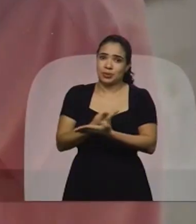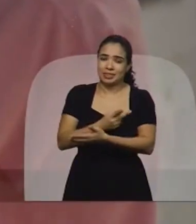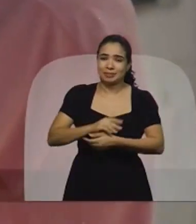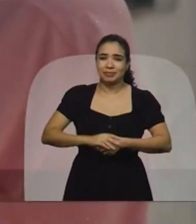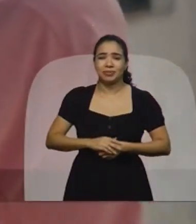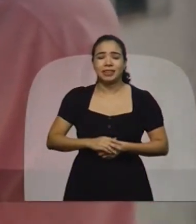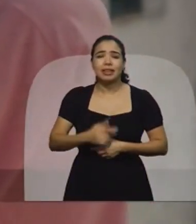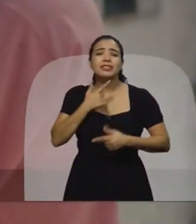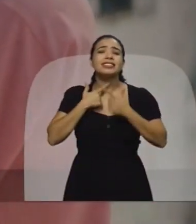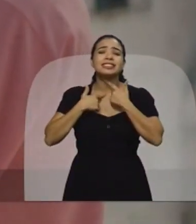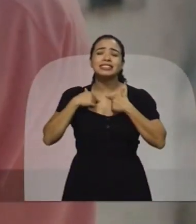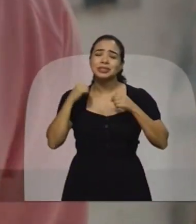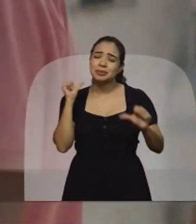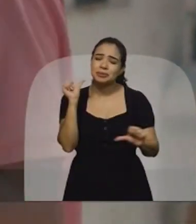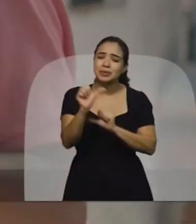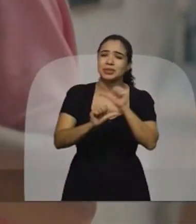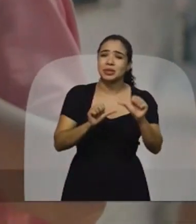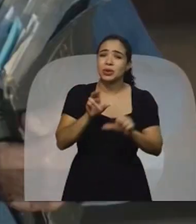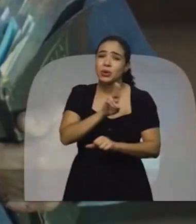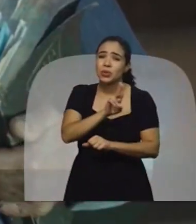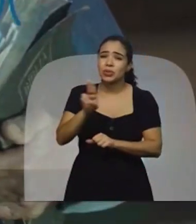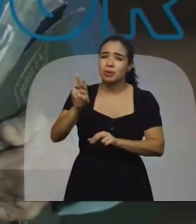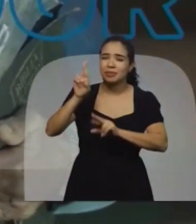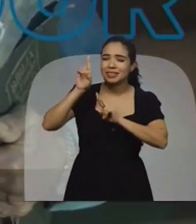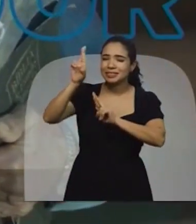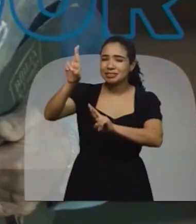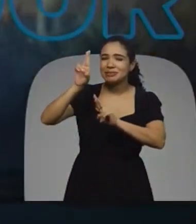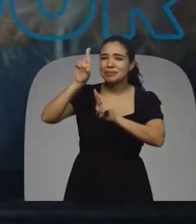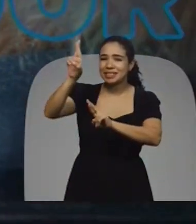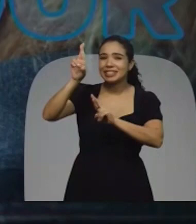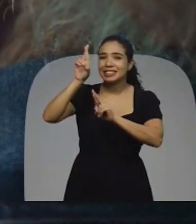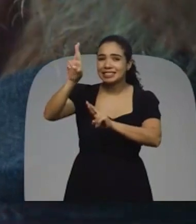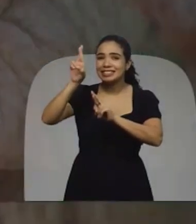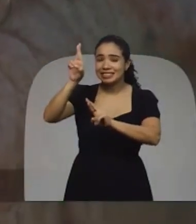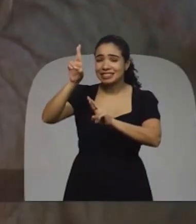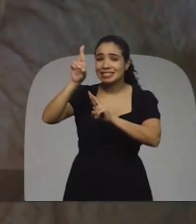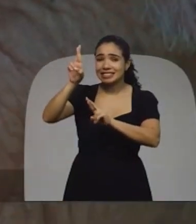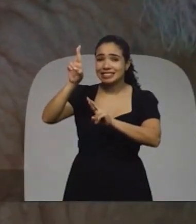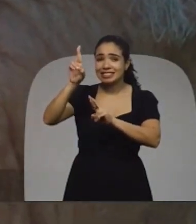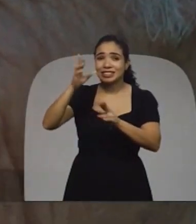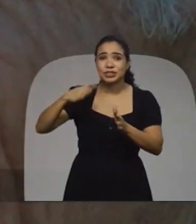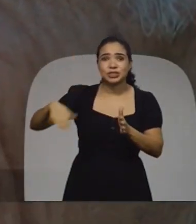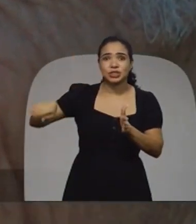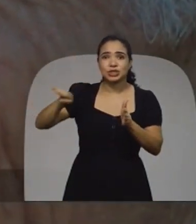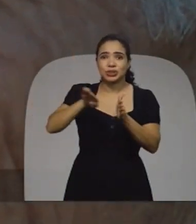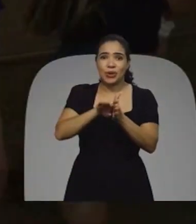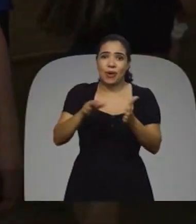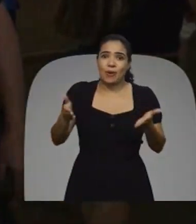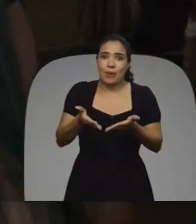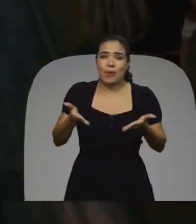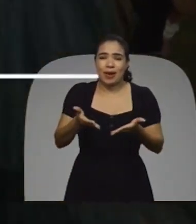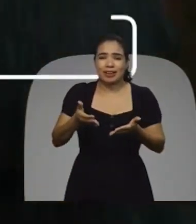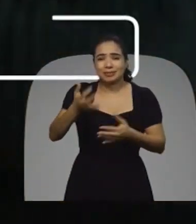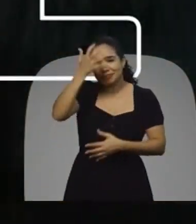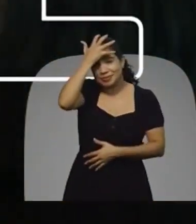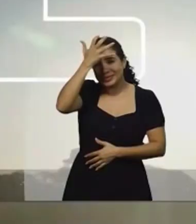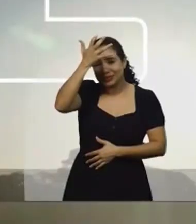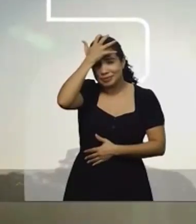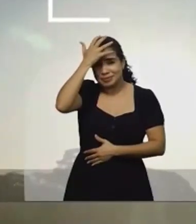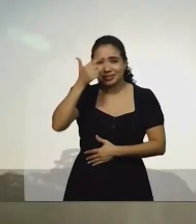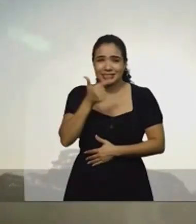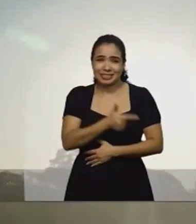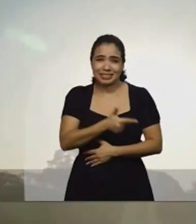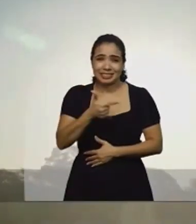Dimas 22, o meu governador. É ele, estende a